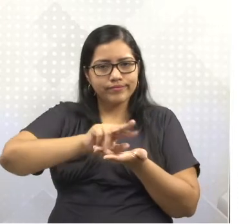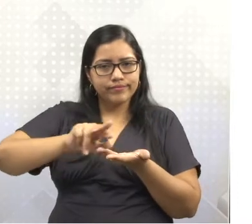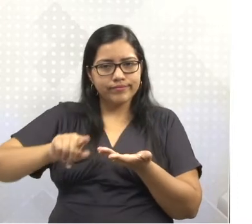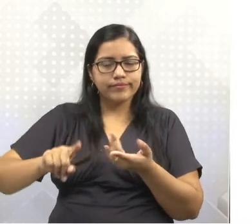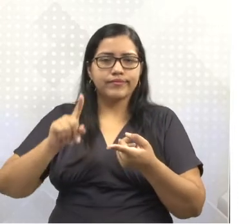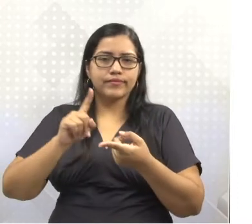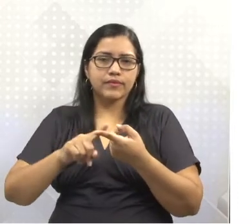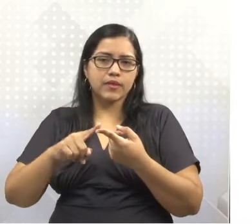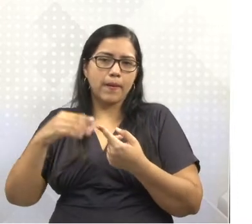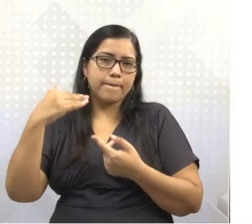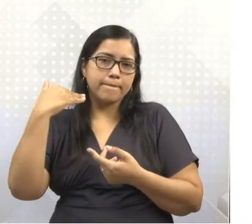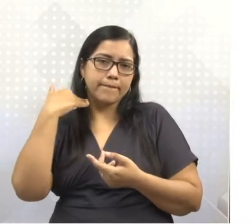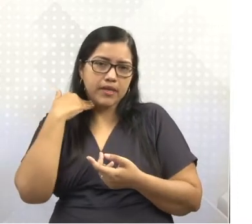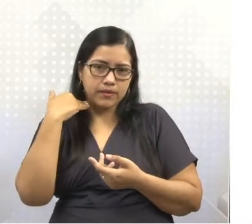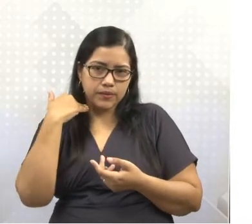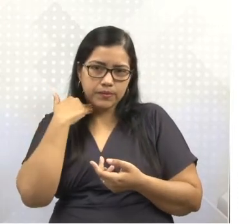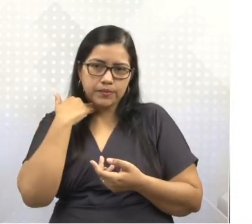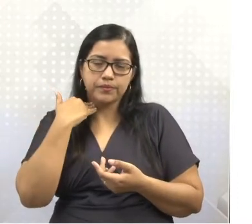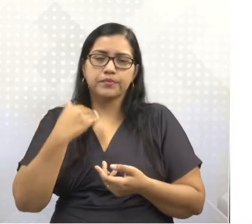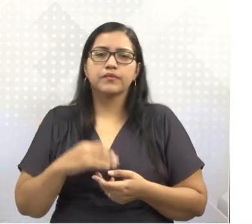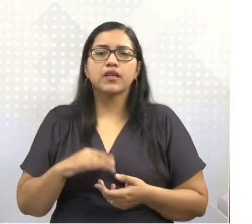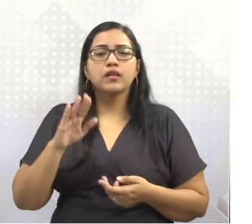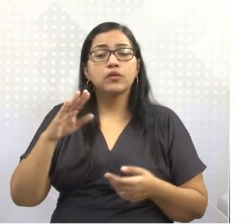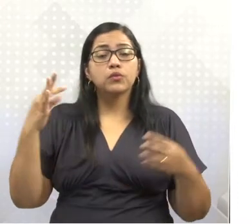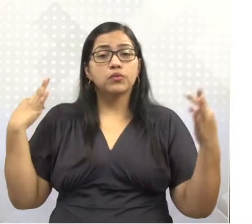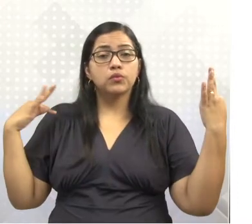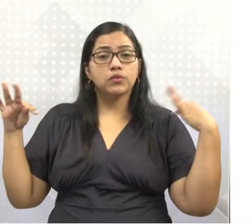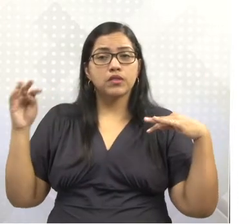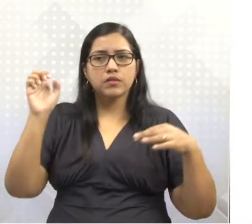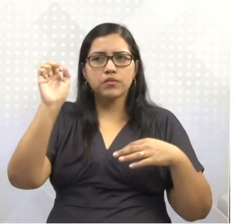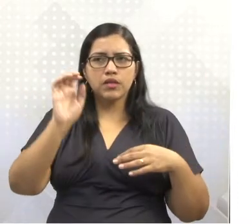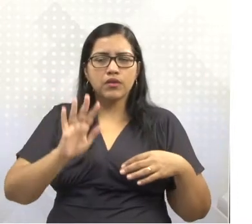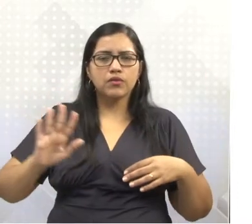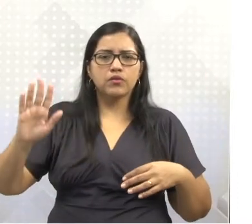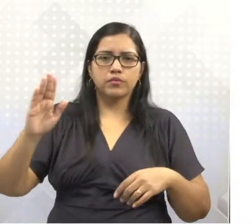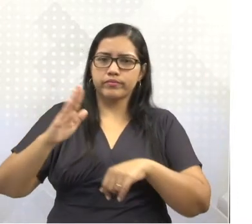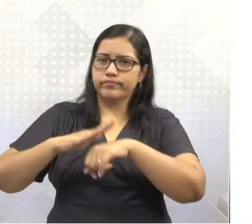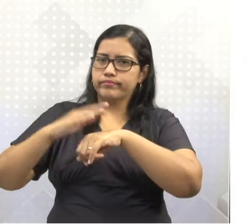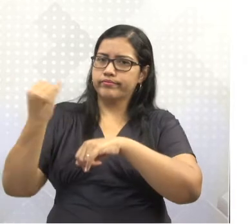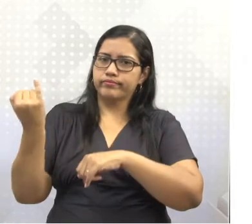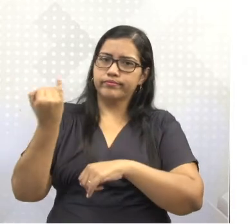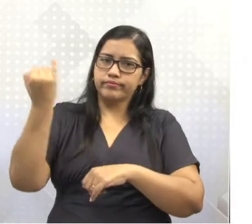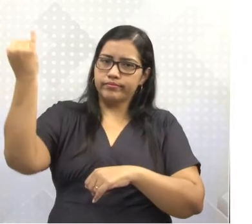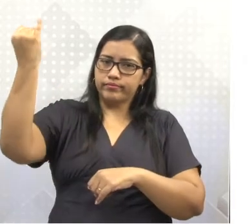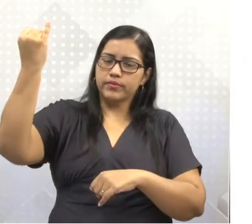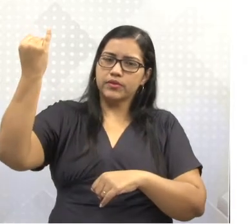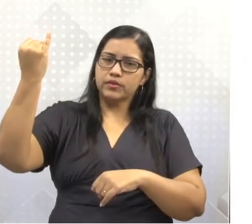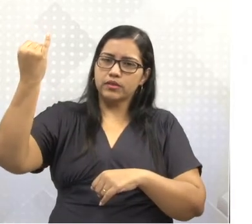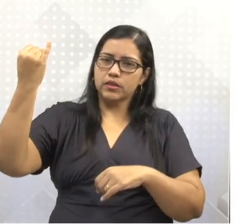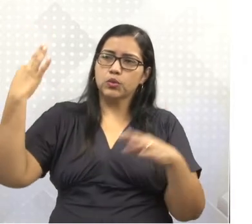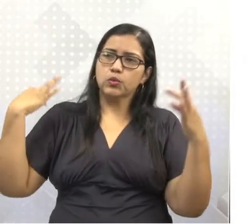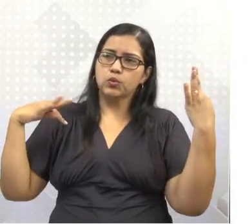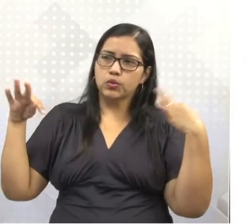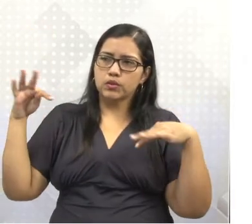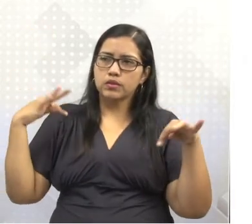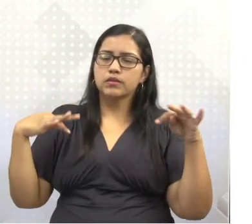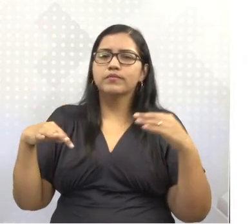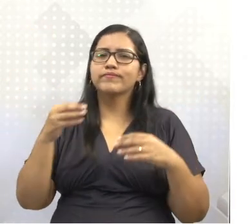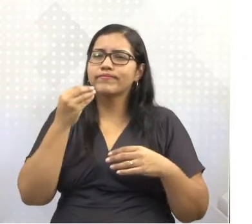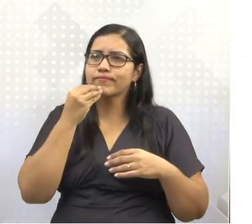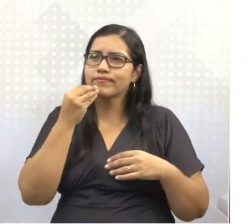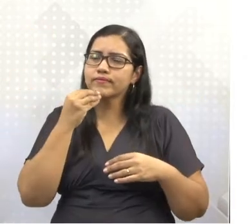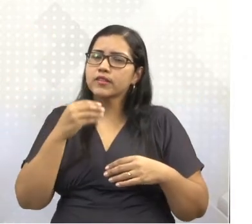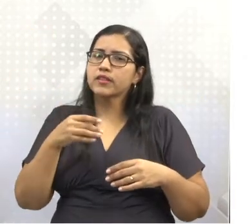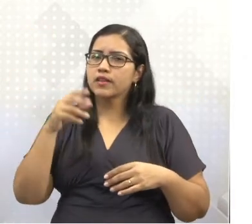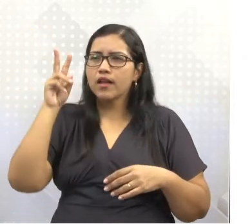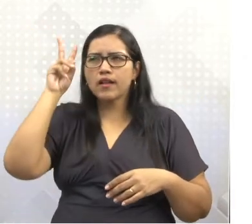bancários. Já no que diz respeito ao turismo, a Europa é o principal mercado turístico mundial. Hoje, quando se fala em turismo, eu simplesmente me